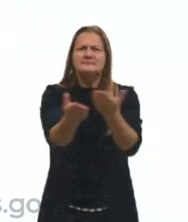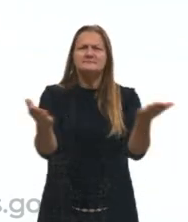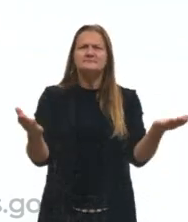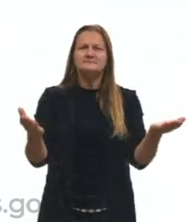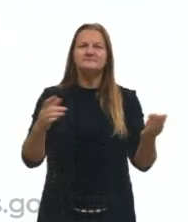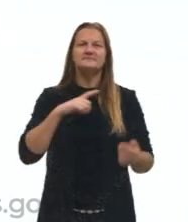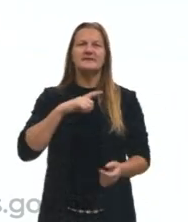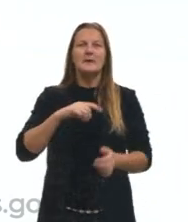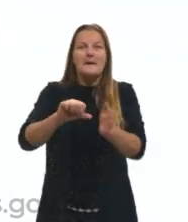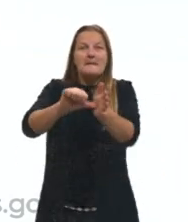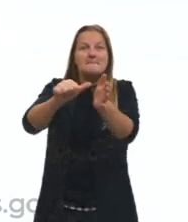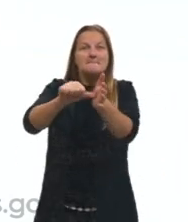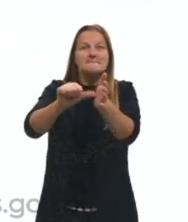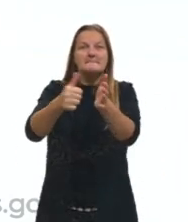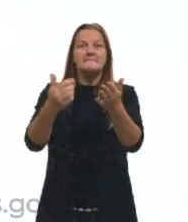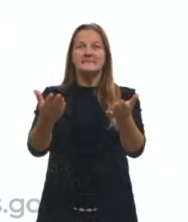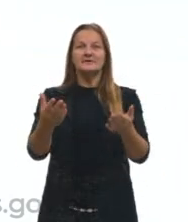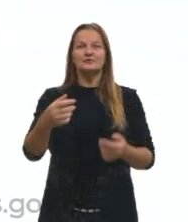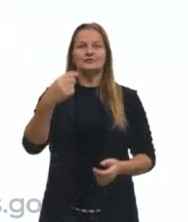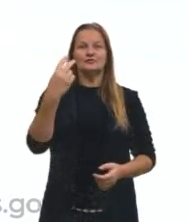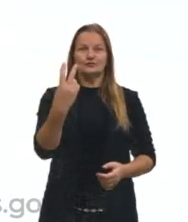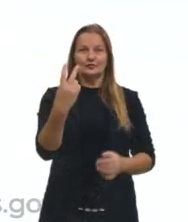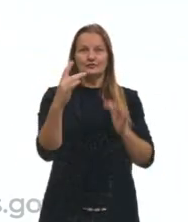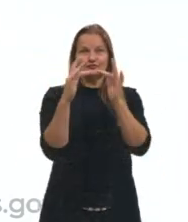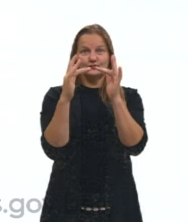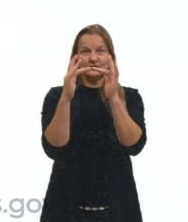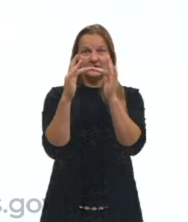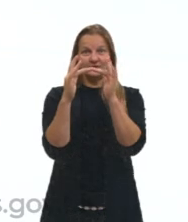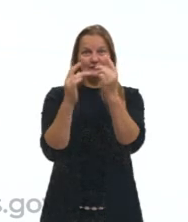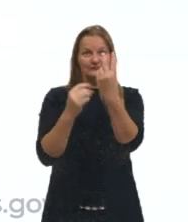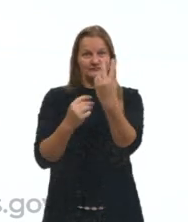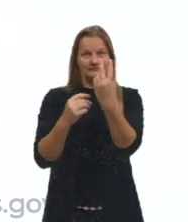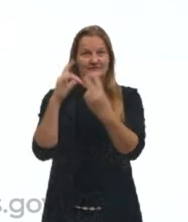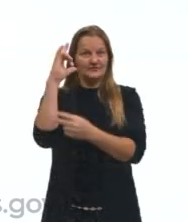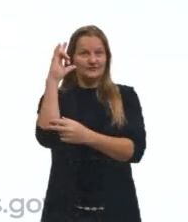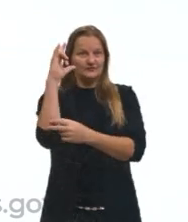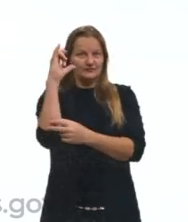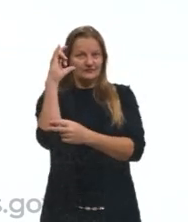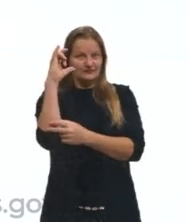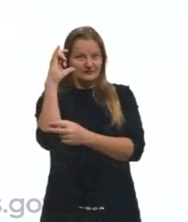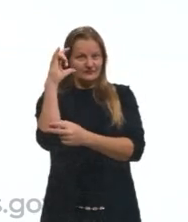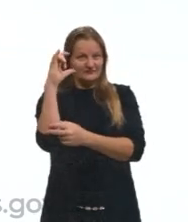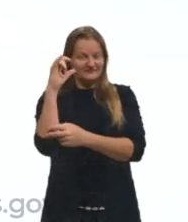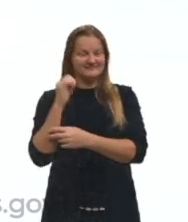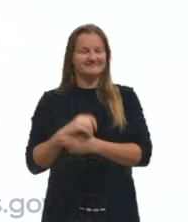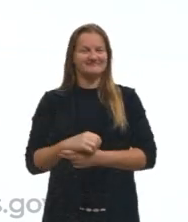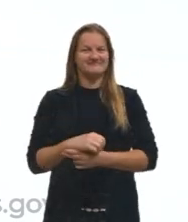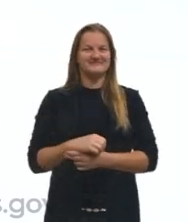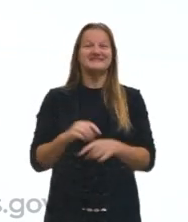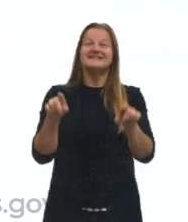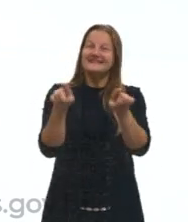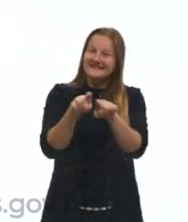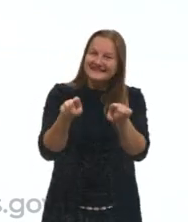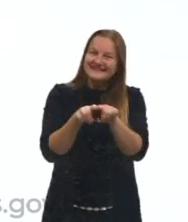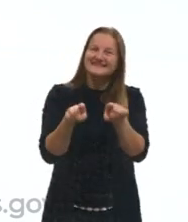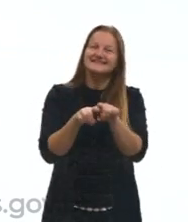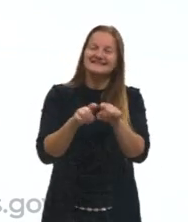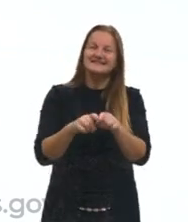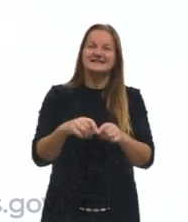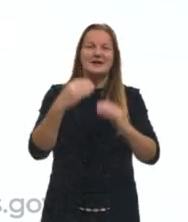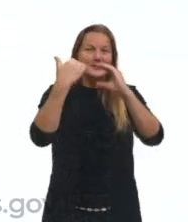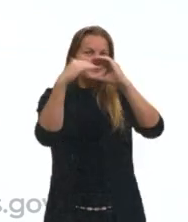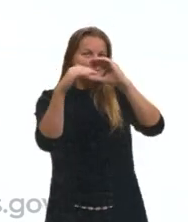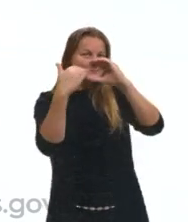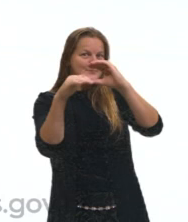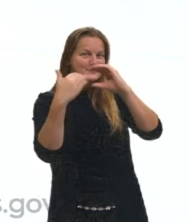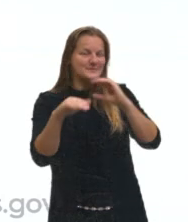primeiro slide vocês têm os meus dois contatos, vocês têm ali no cantinho o meu Instagram e também o meu e-mail